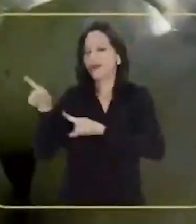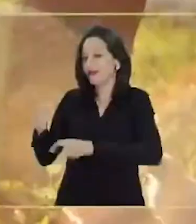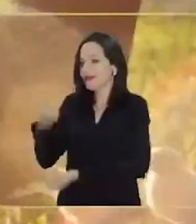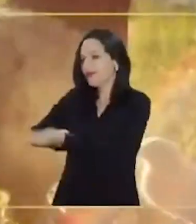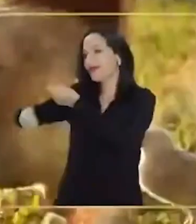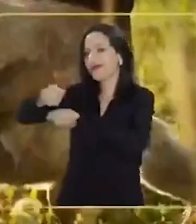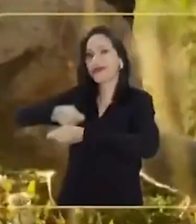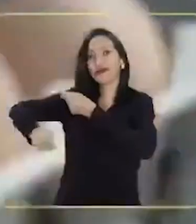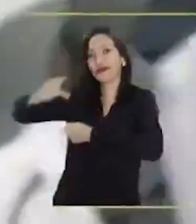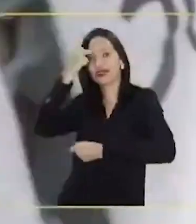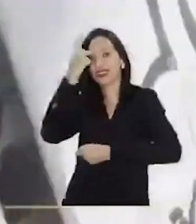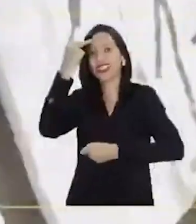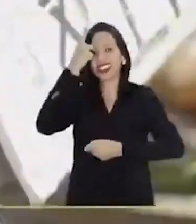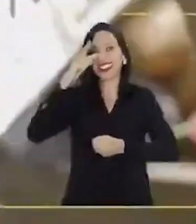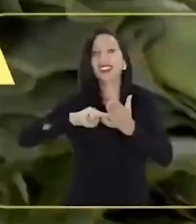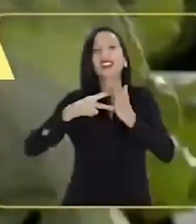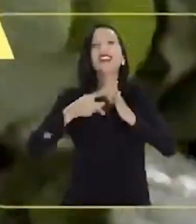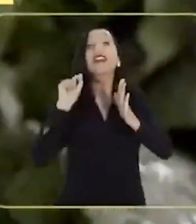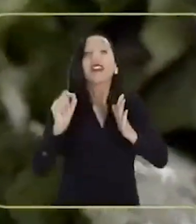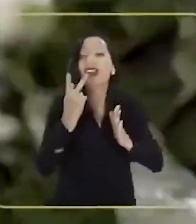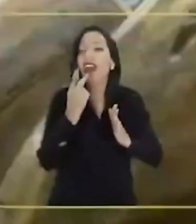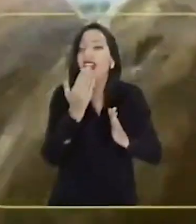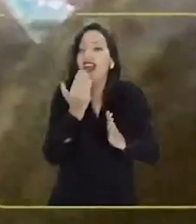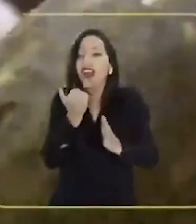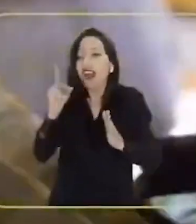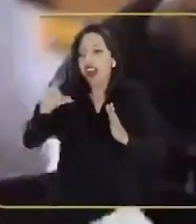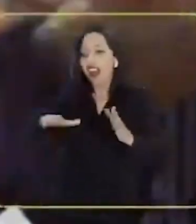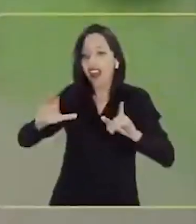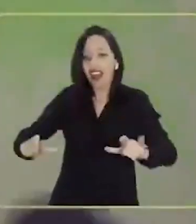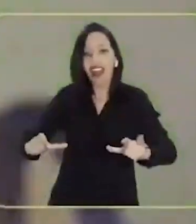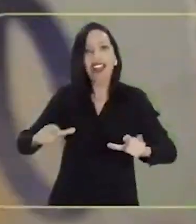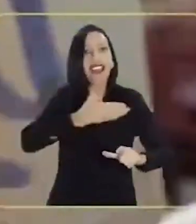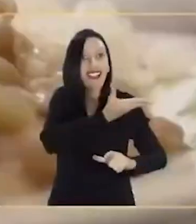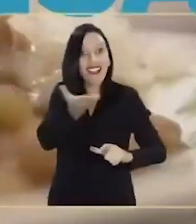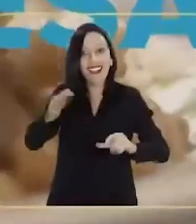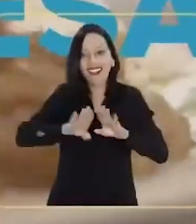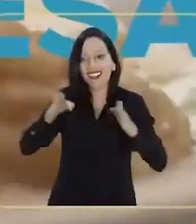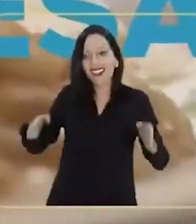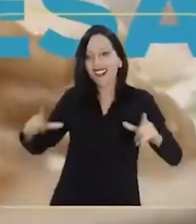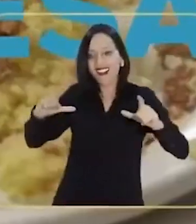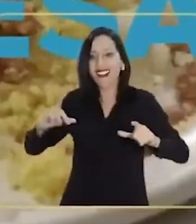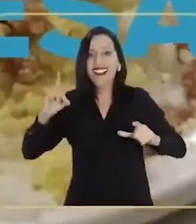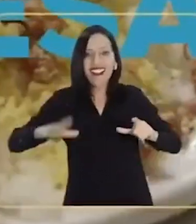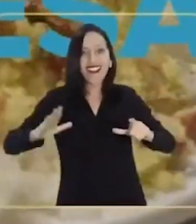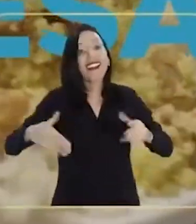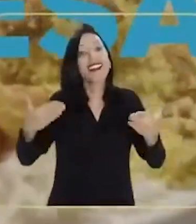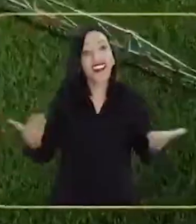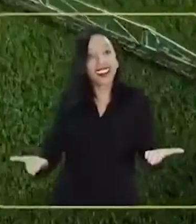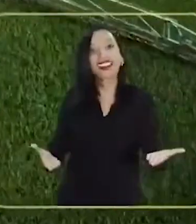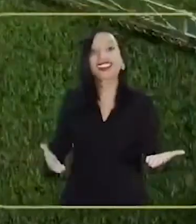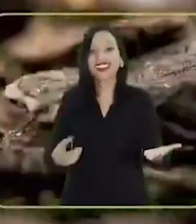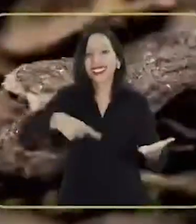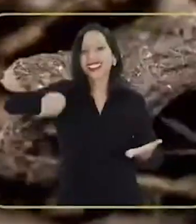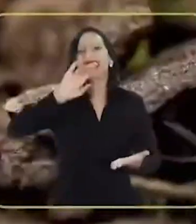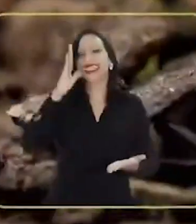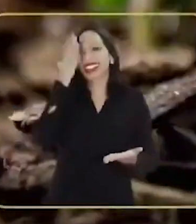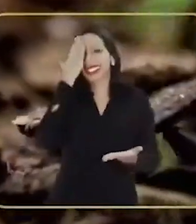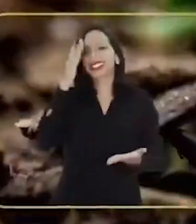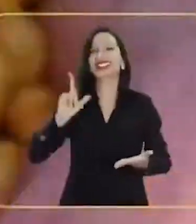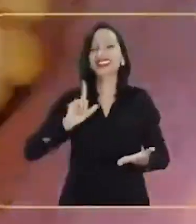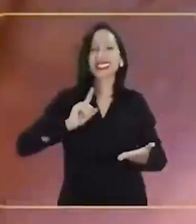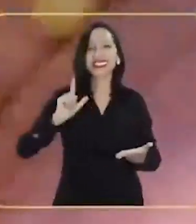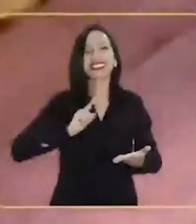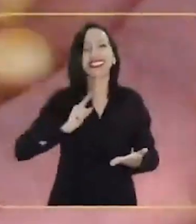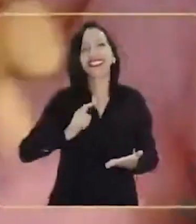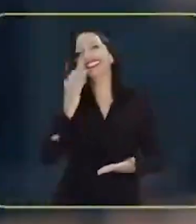Um agro forte em São Paulo Significa comida mais barata na sua mesa Por isso, você já